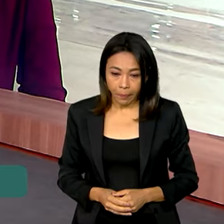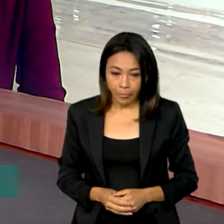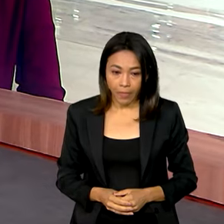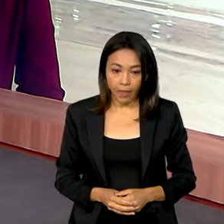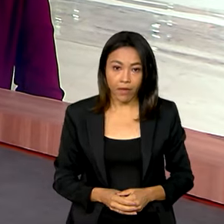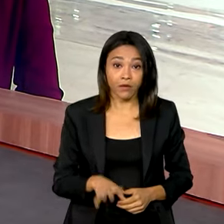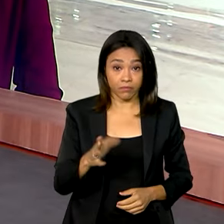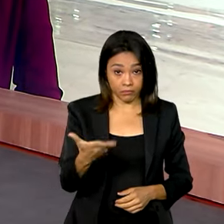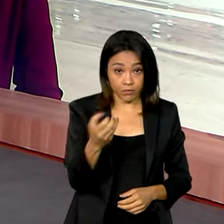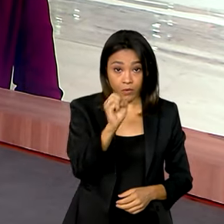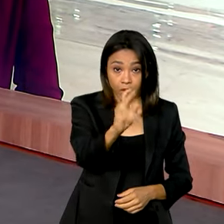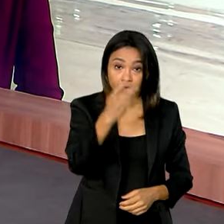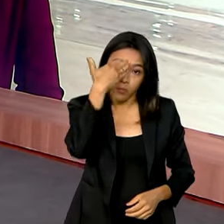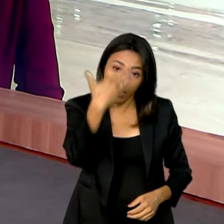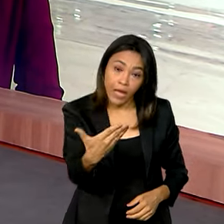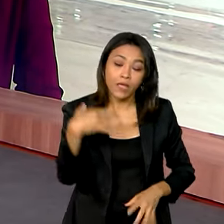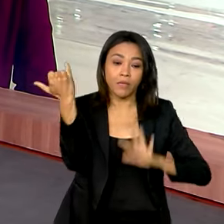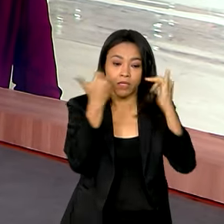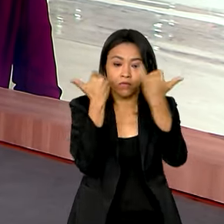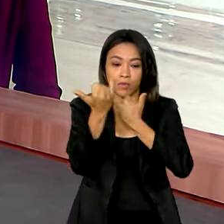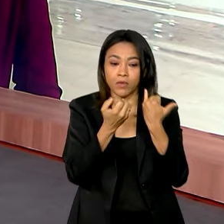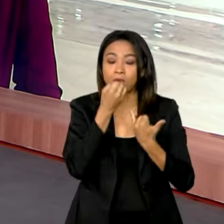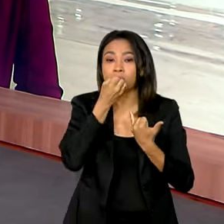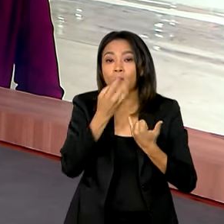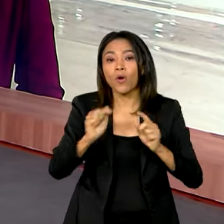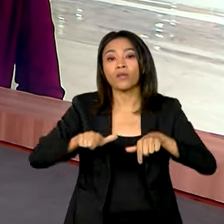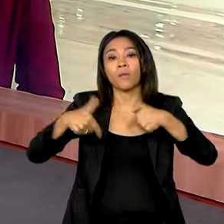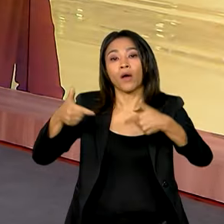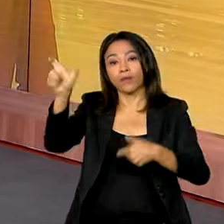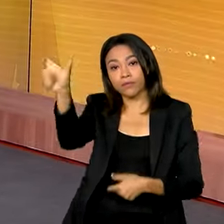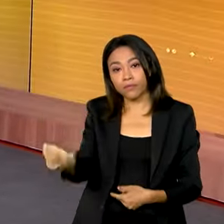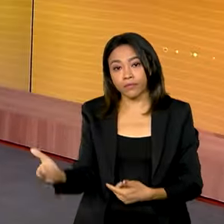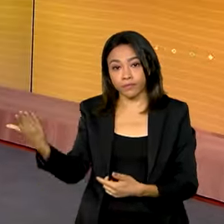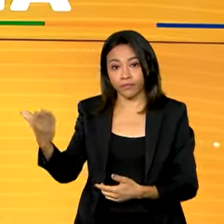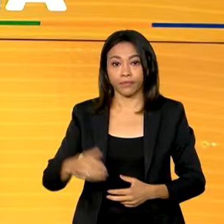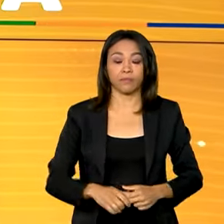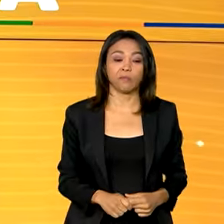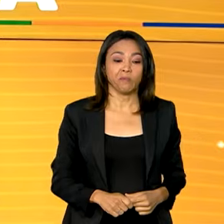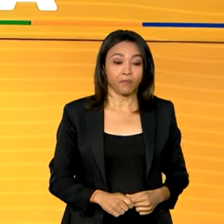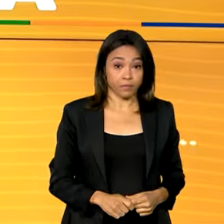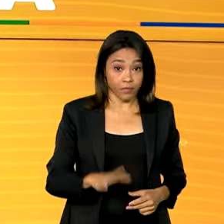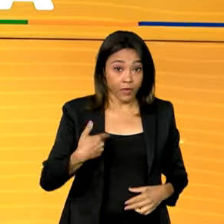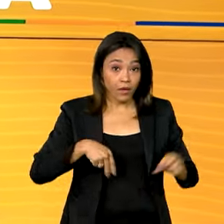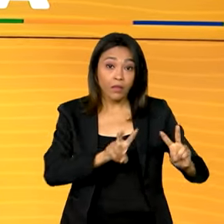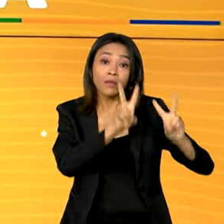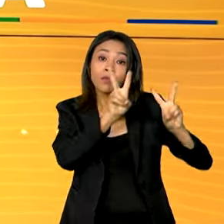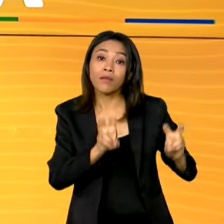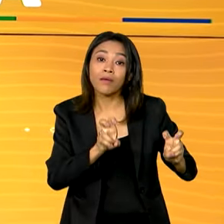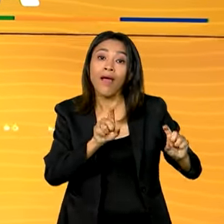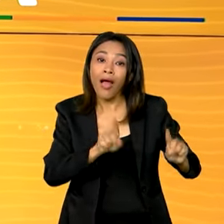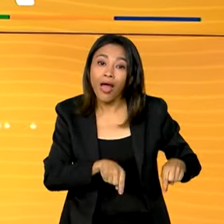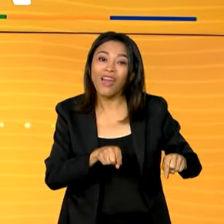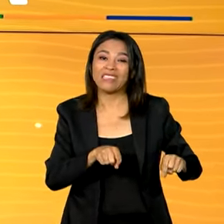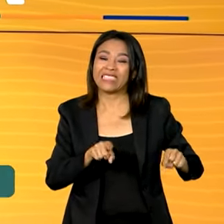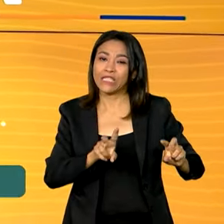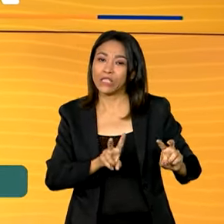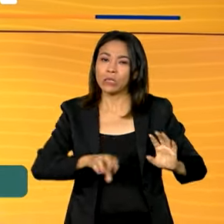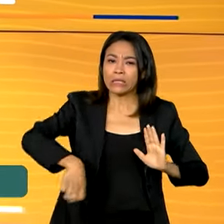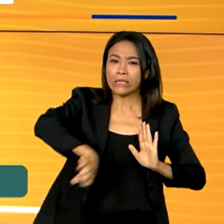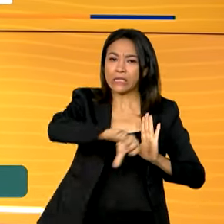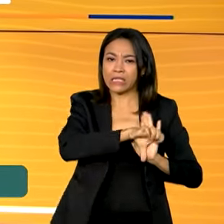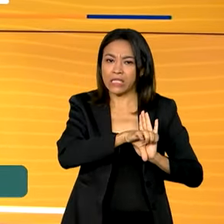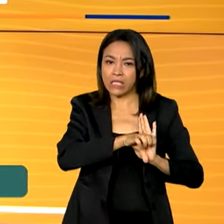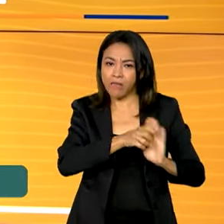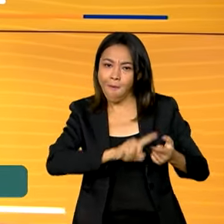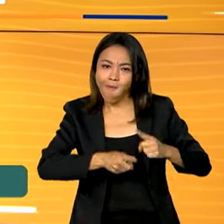Ok, graças. Obrigada pelas informações. Bom trabalho para você aí, viu? E o tema agora é combate ao crime organizado. Na